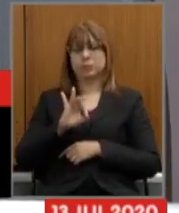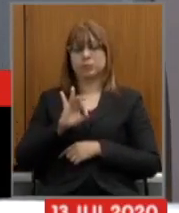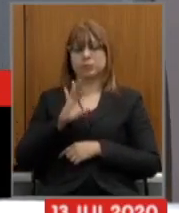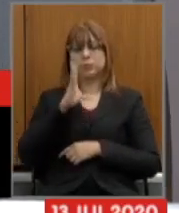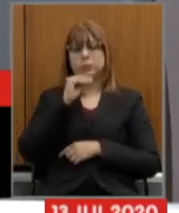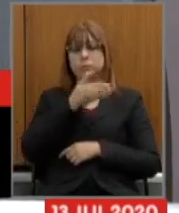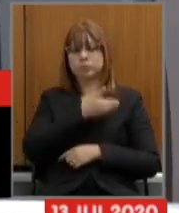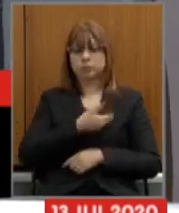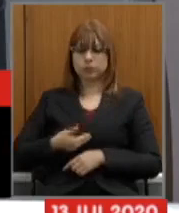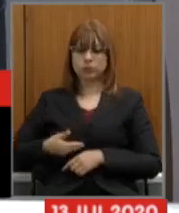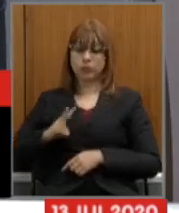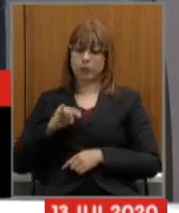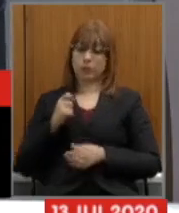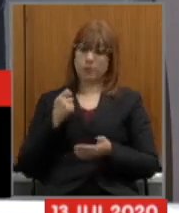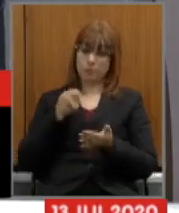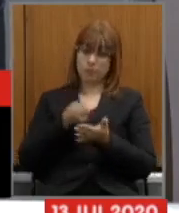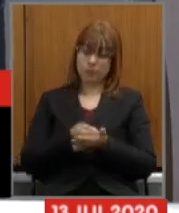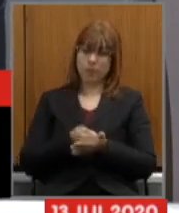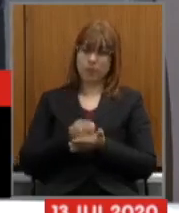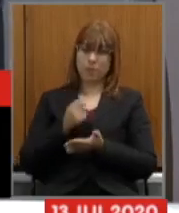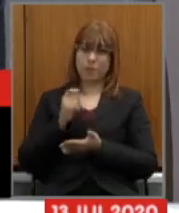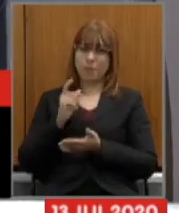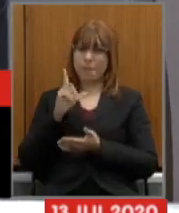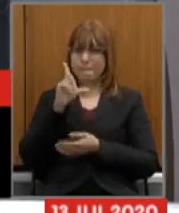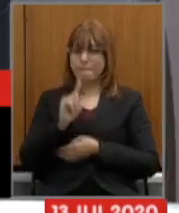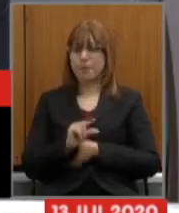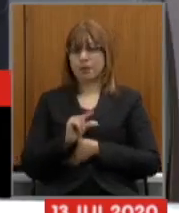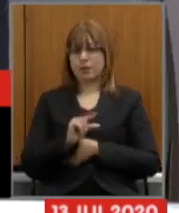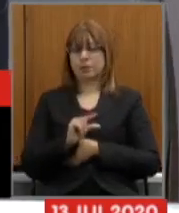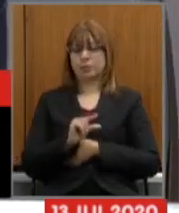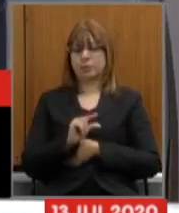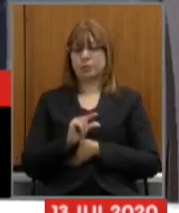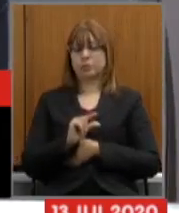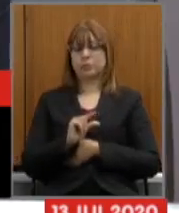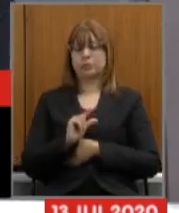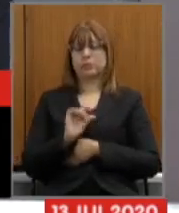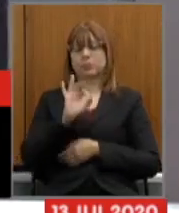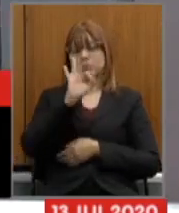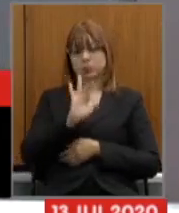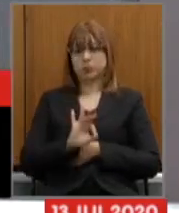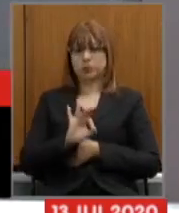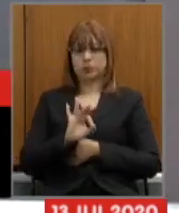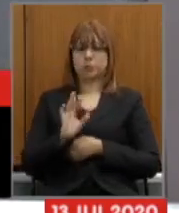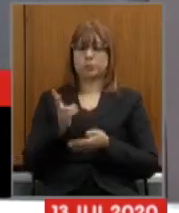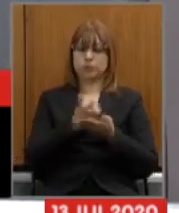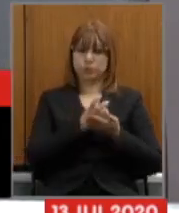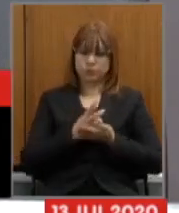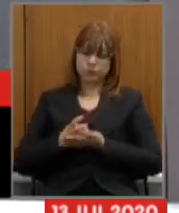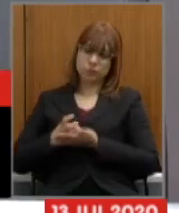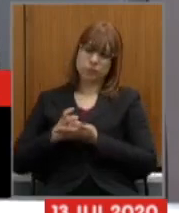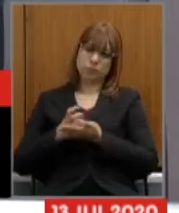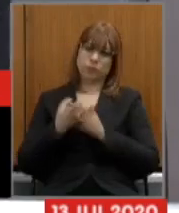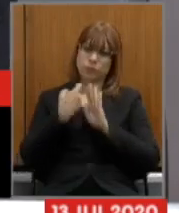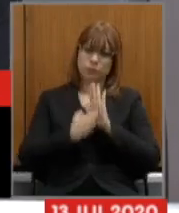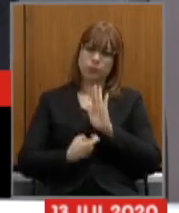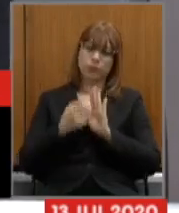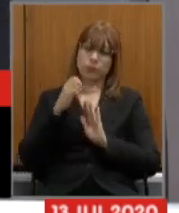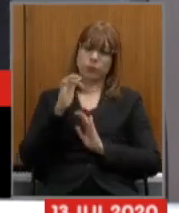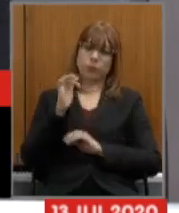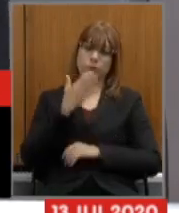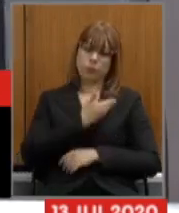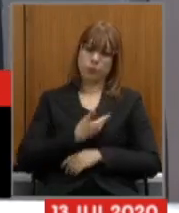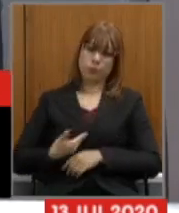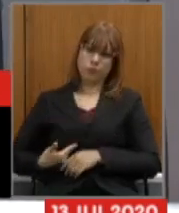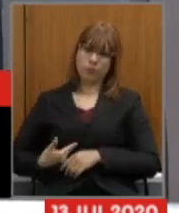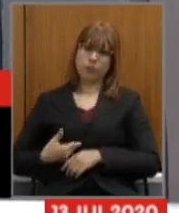pagando contribuindo com uma alíquota previdenciária menor que a alíquota média imposta pelo governo federal ou seja quem ganha